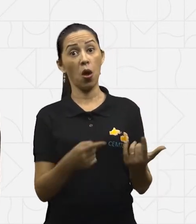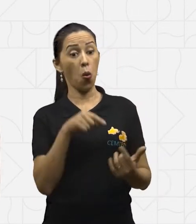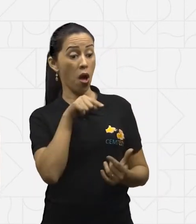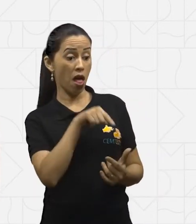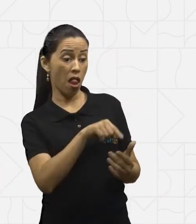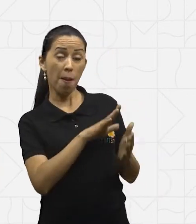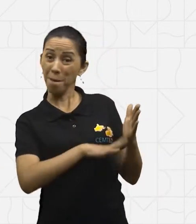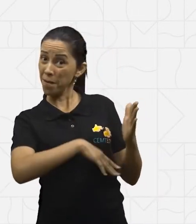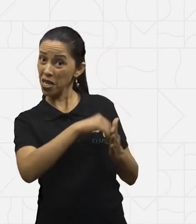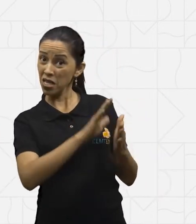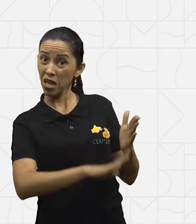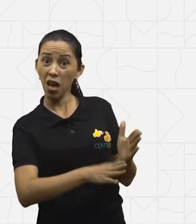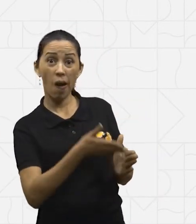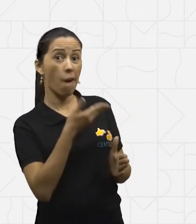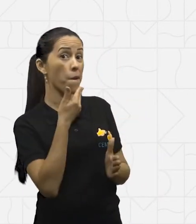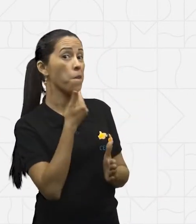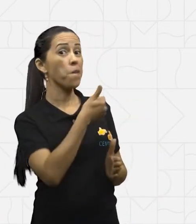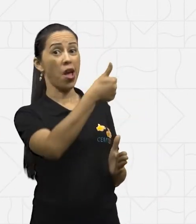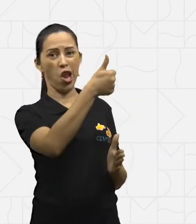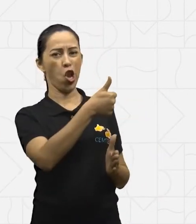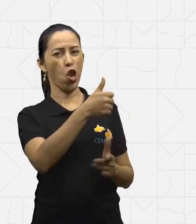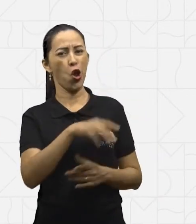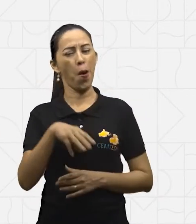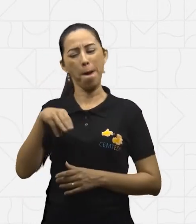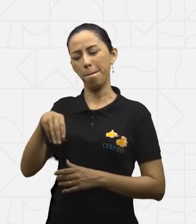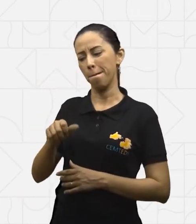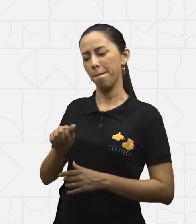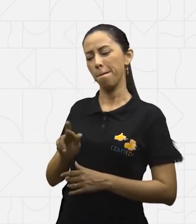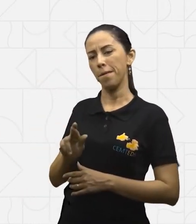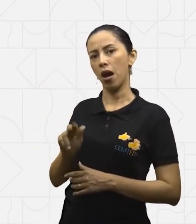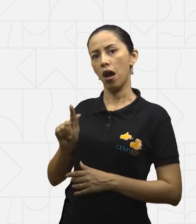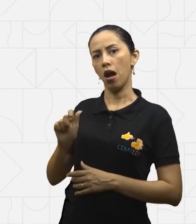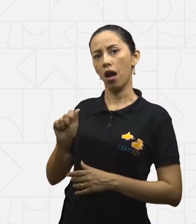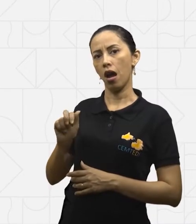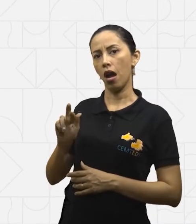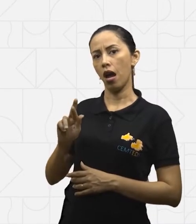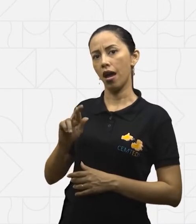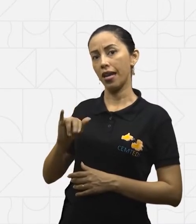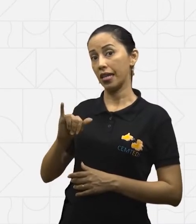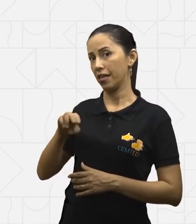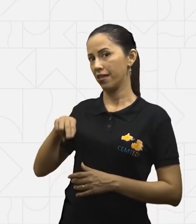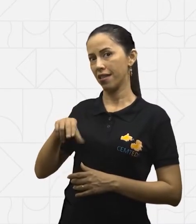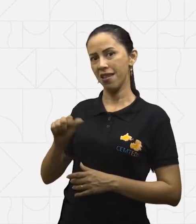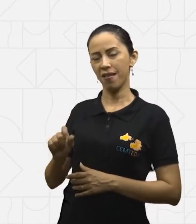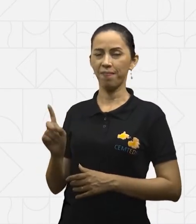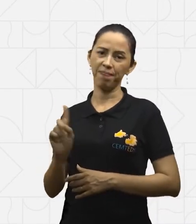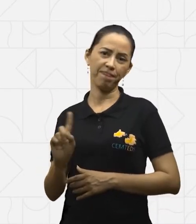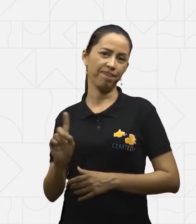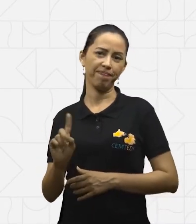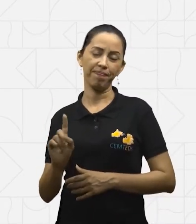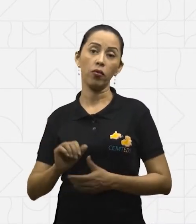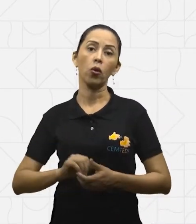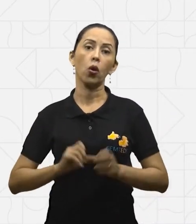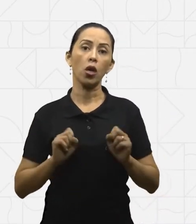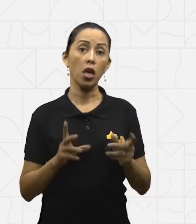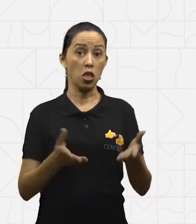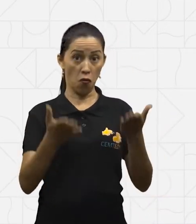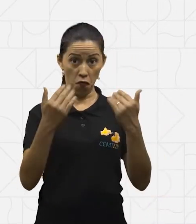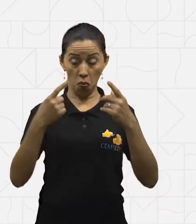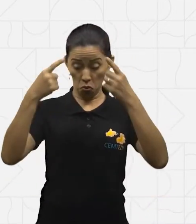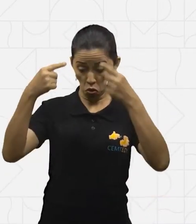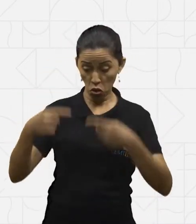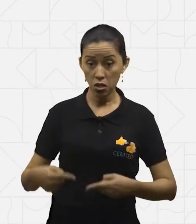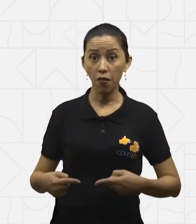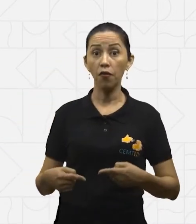que a margarina. Entendi. Então, vamos lá para o nosso desafio. Que cardápio saudável é possível